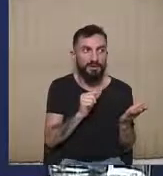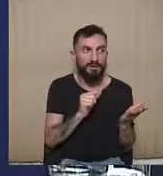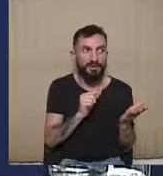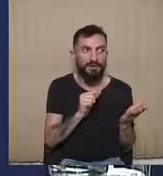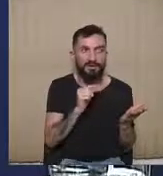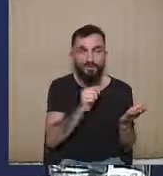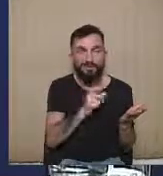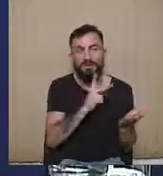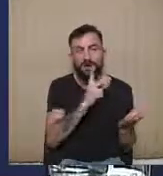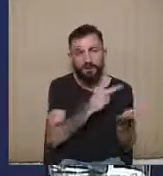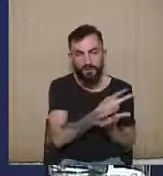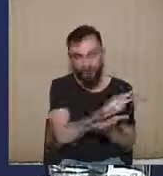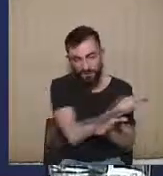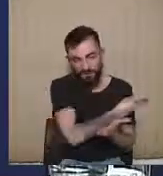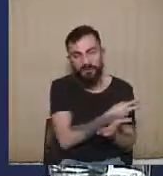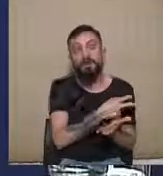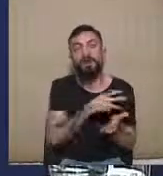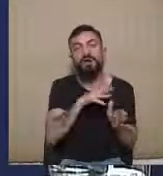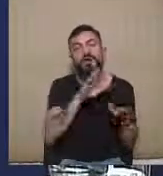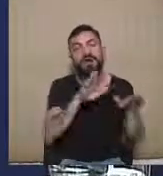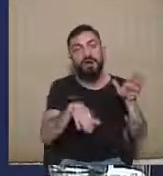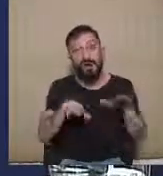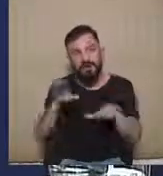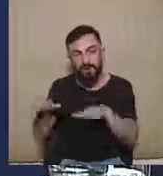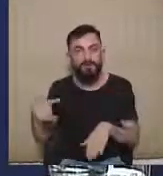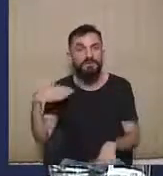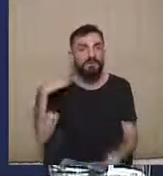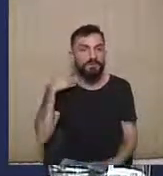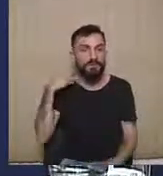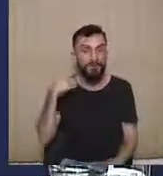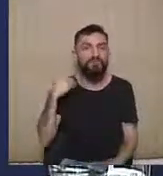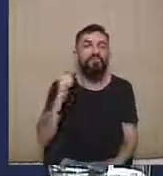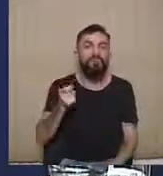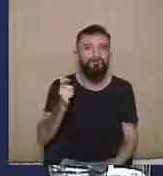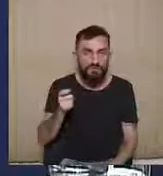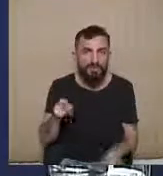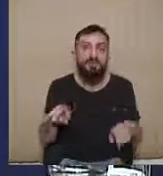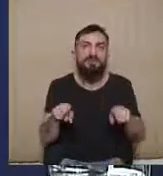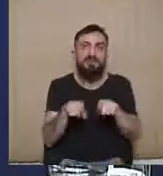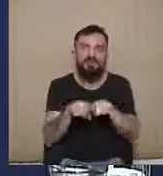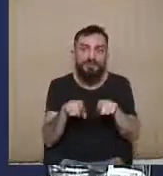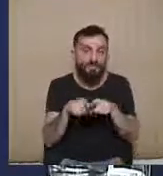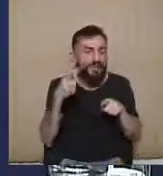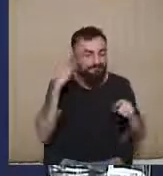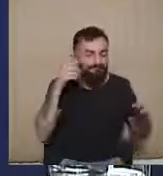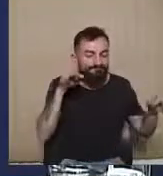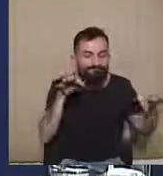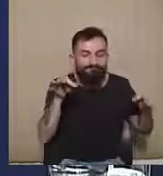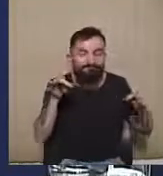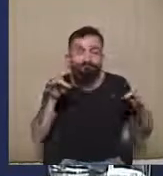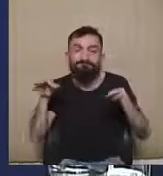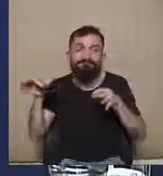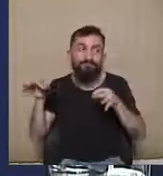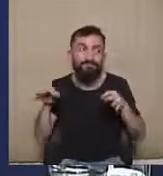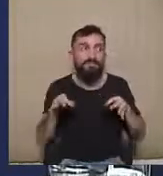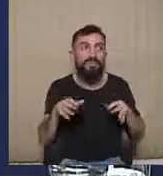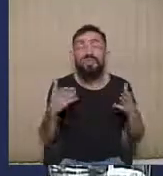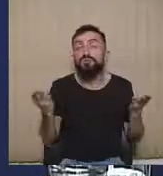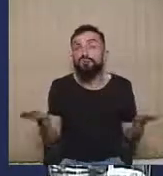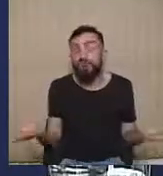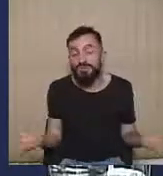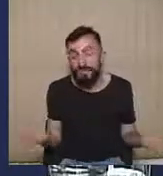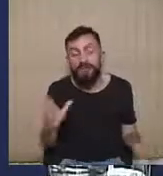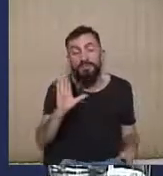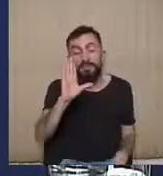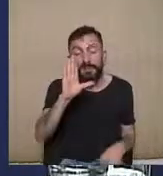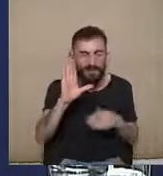exegese, acaba que ele tem que contribuir e participar um pouquinho desse jogo político. Então, eu não sei se seria isso, mas o fato é que é